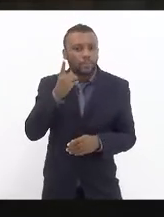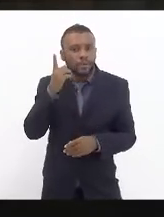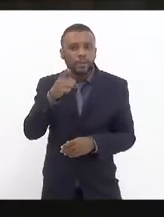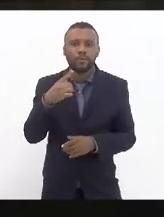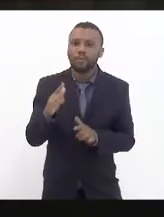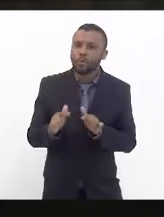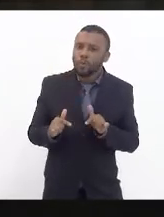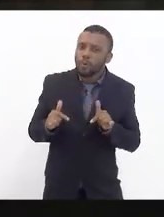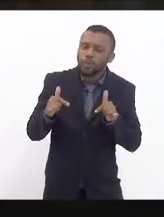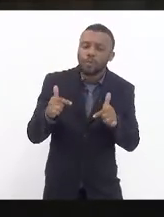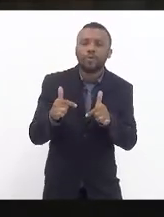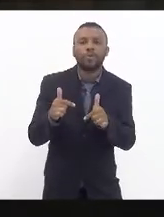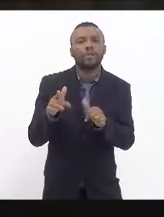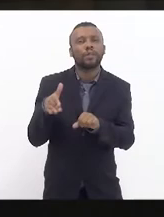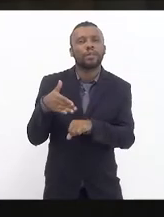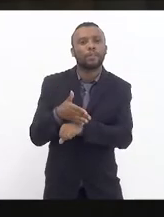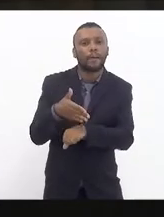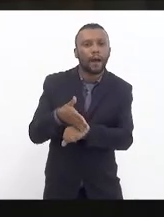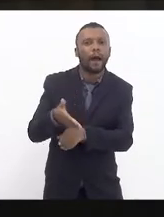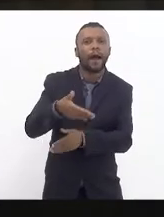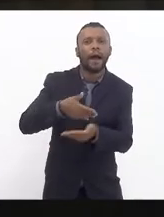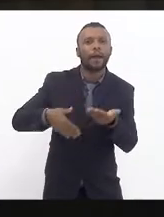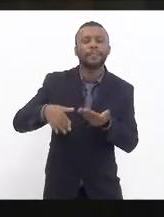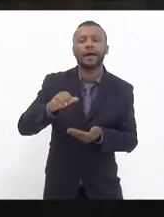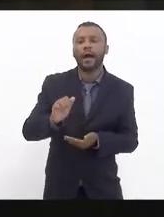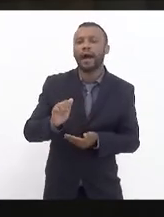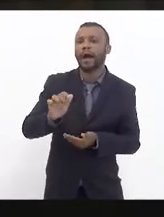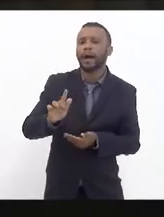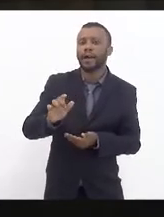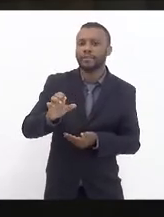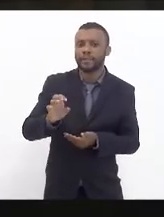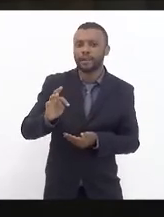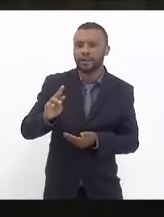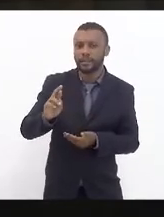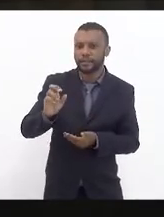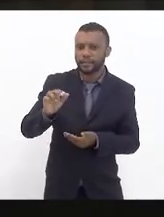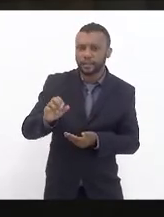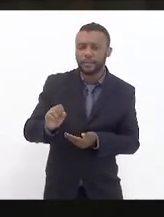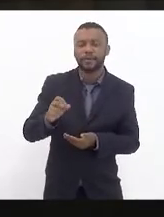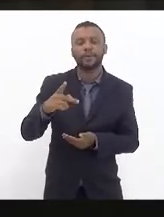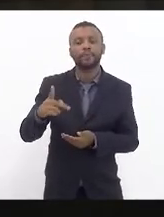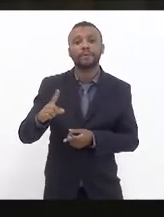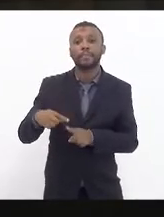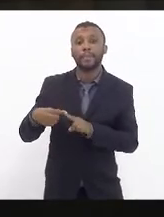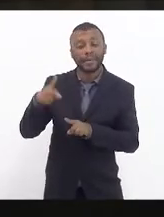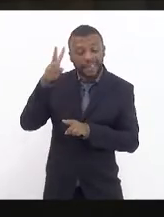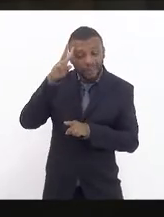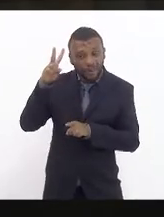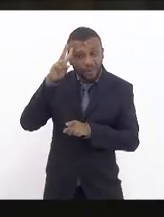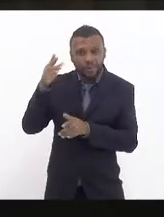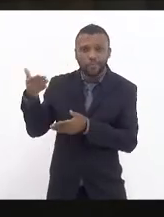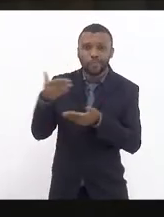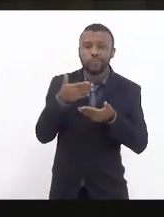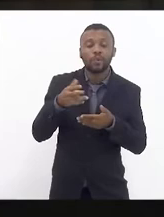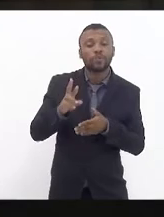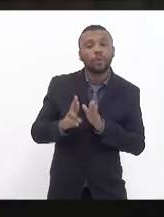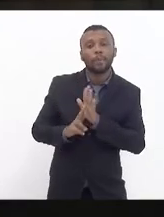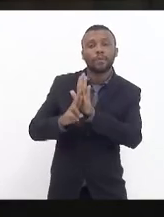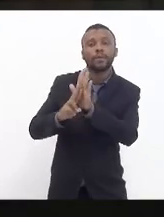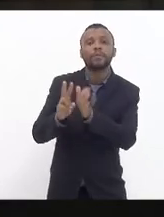nossa parte representante de trânsito e essa segunda-feira também vai vir um representante aqui da supervia